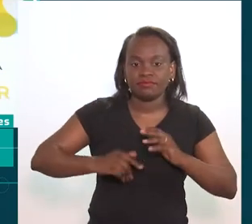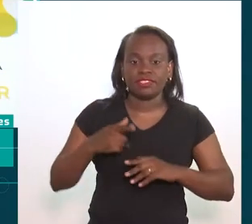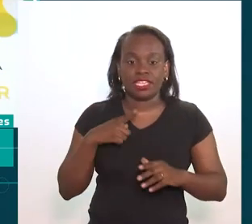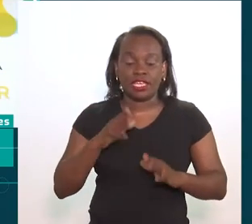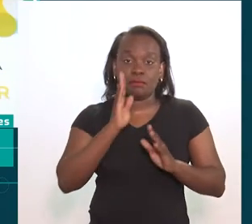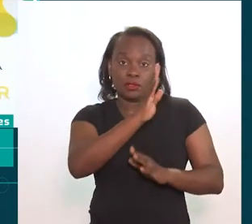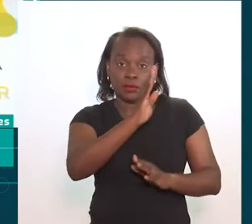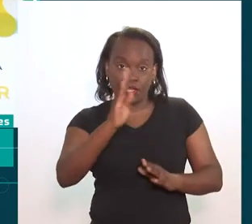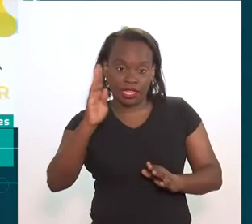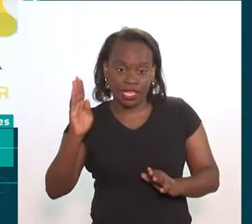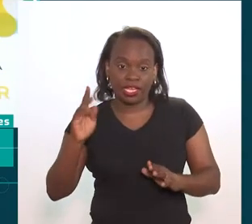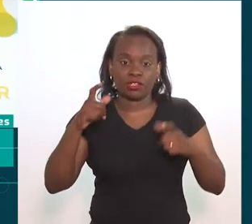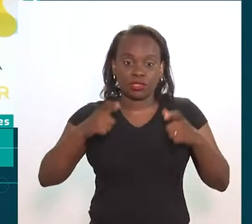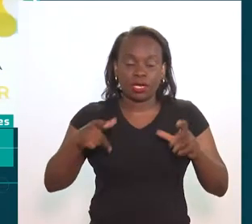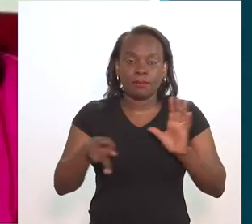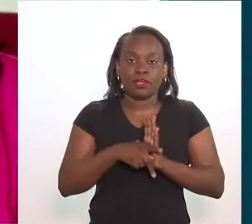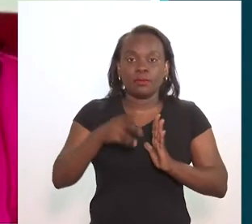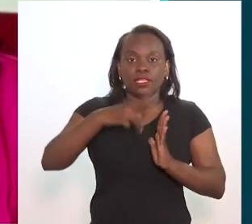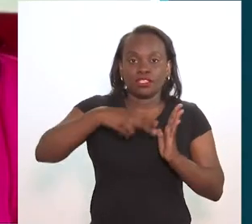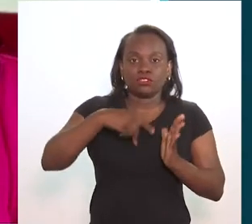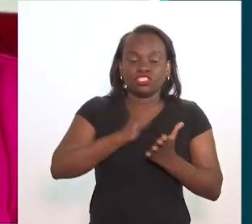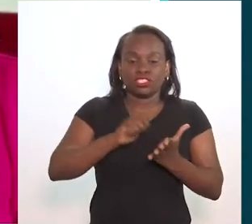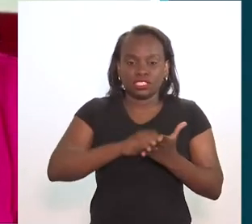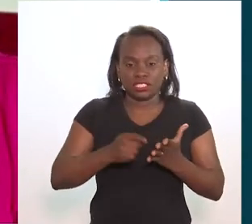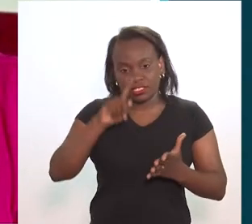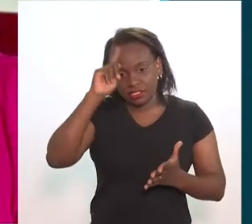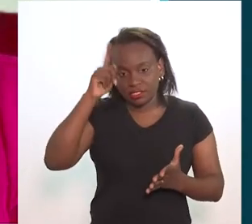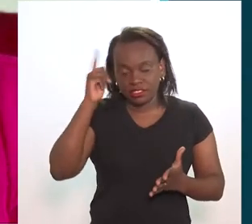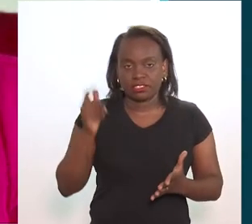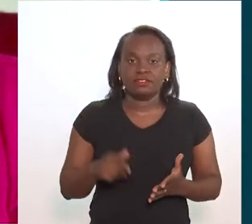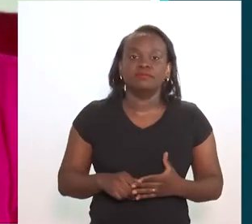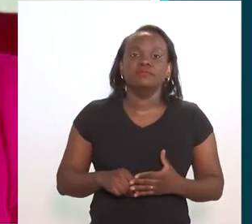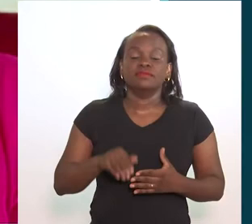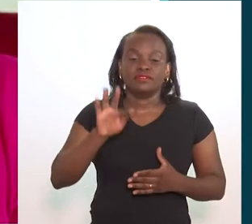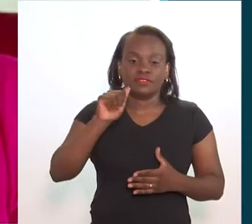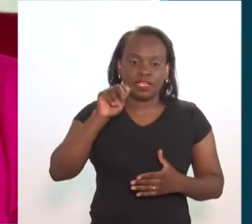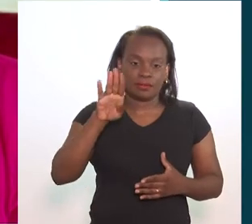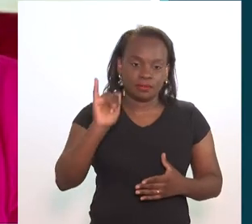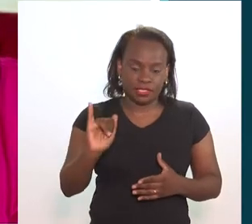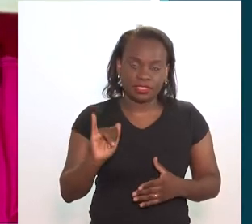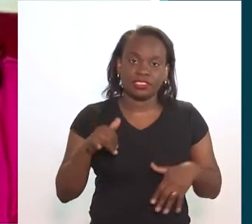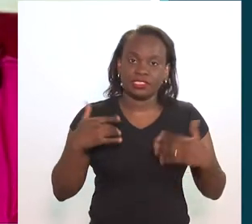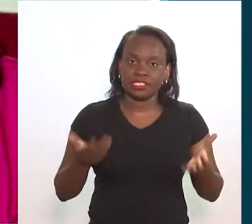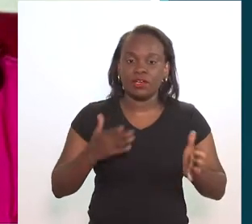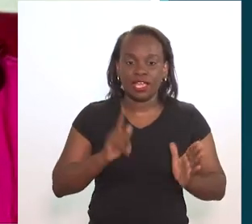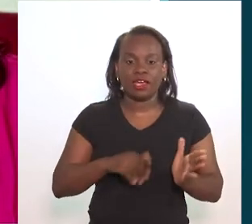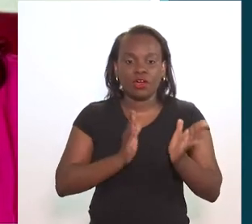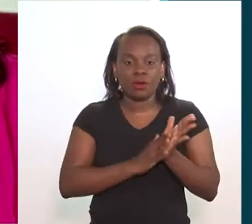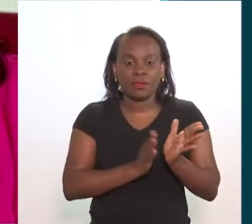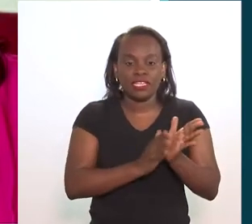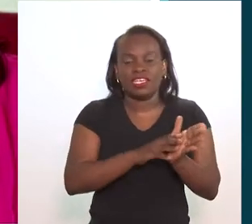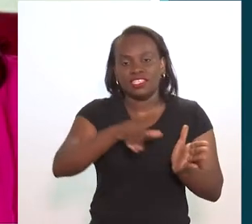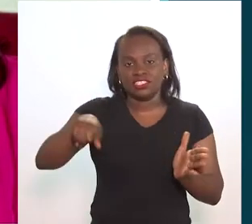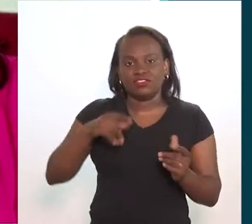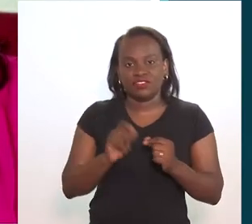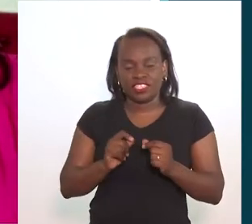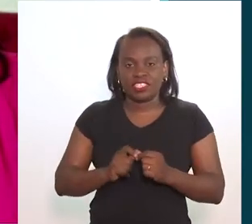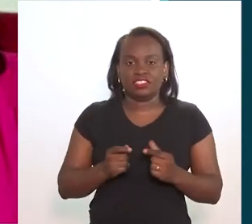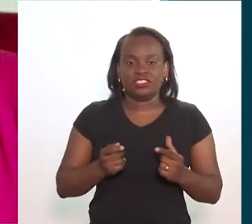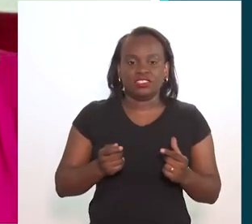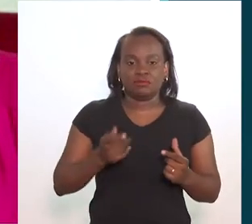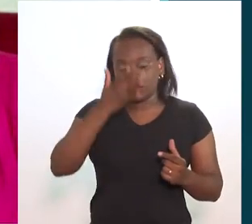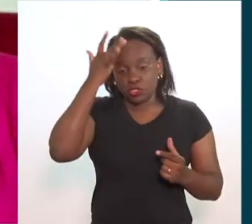E nós temos uma biblioteca, né? Que é o Espaço de Leitura e Escrita Criativa Fabica Rosino. Então, foram